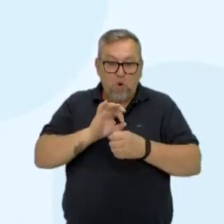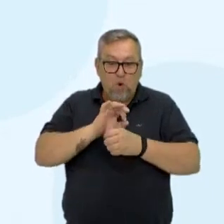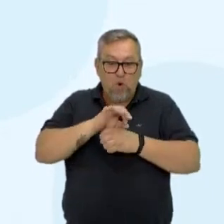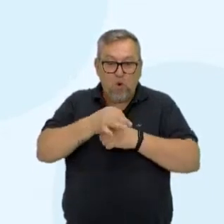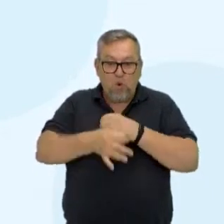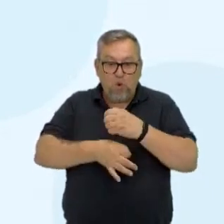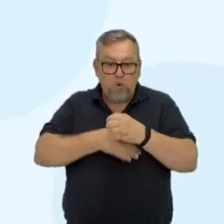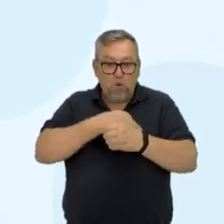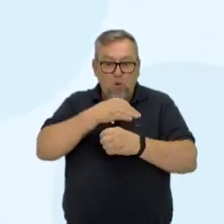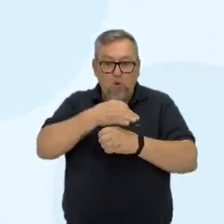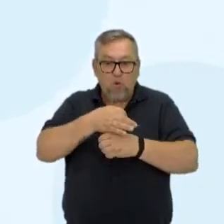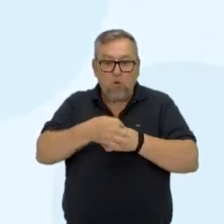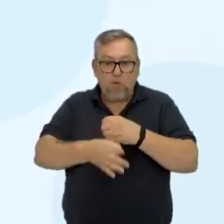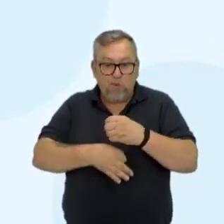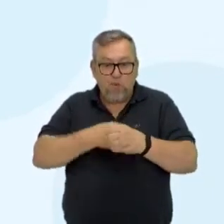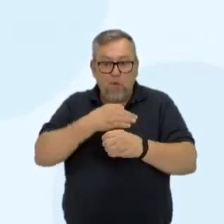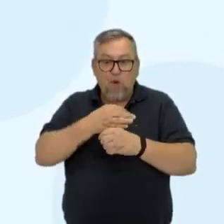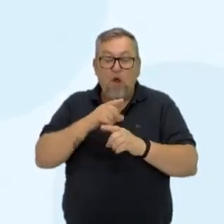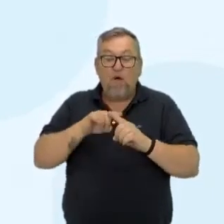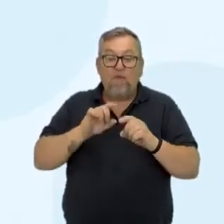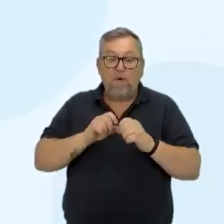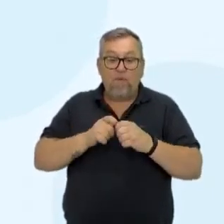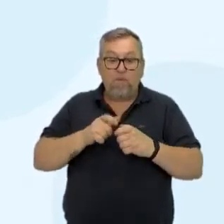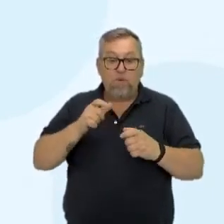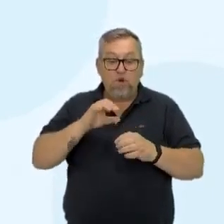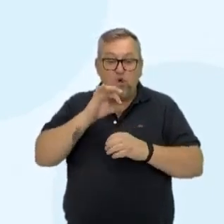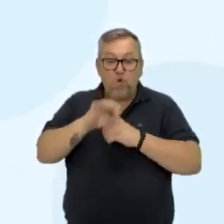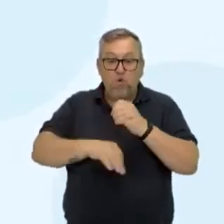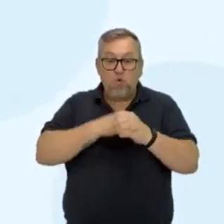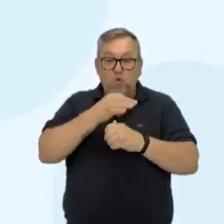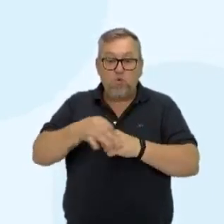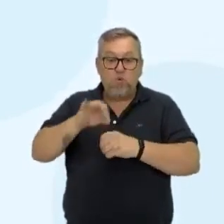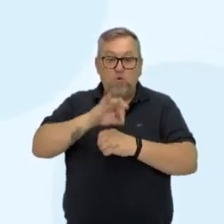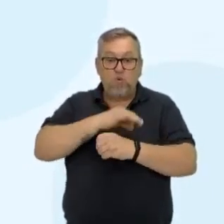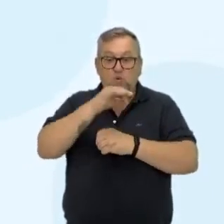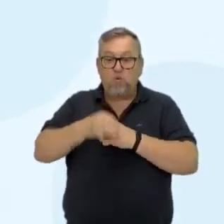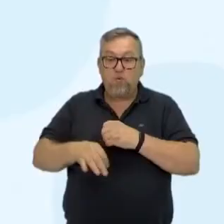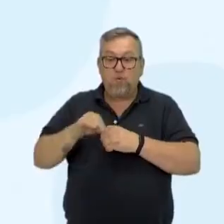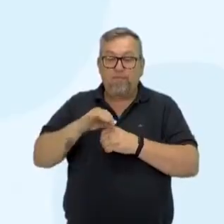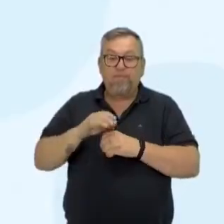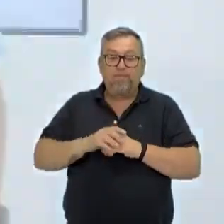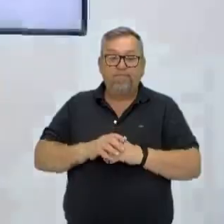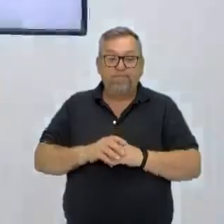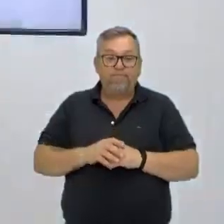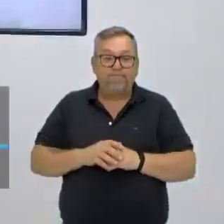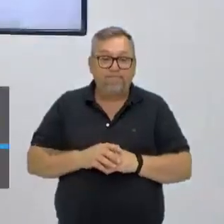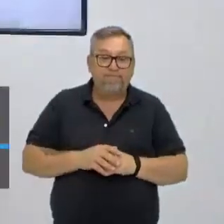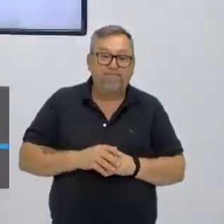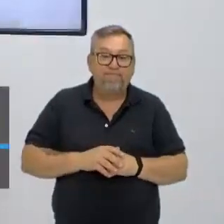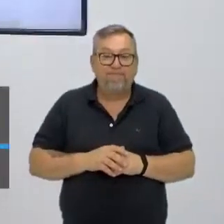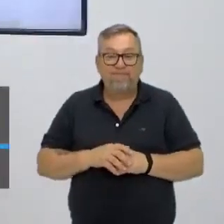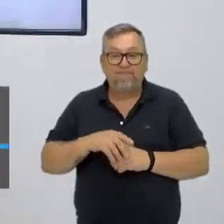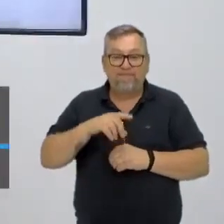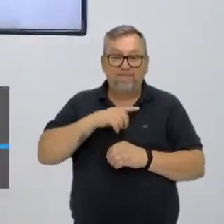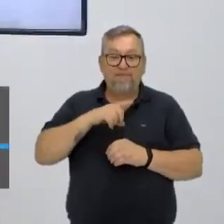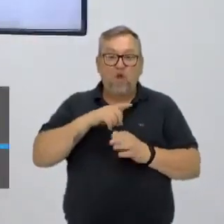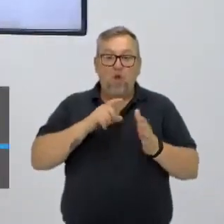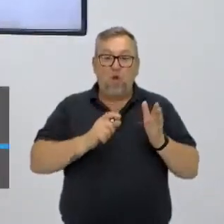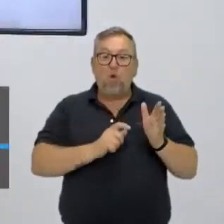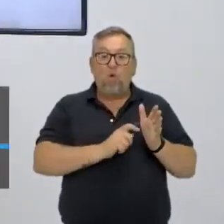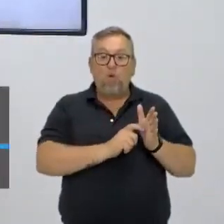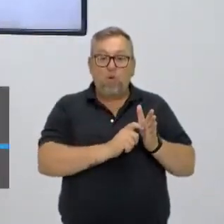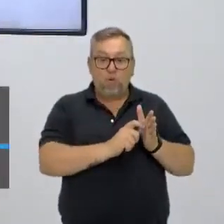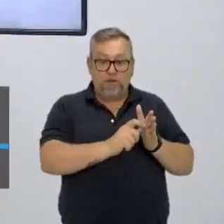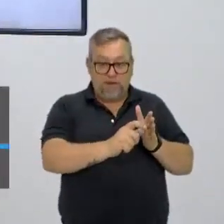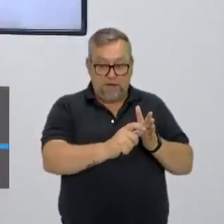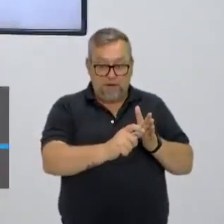elas vão aumentando o movimento. A gente tem, volta para mim um minutinho, a gente tem o conceito de que